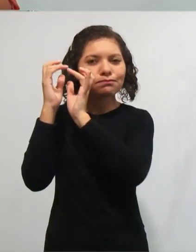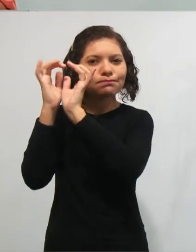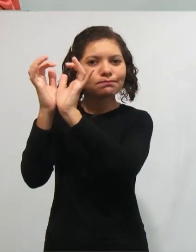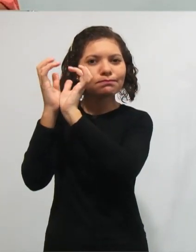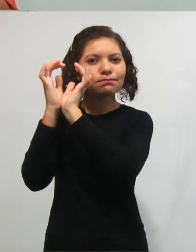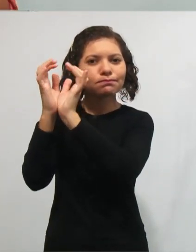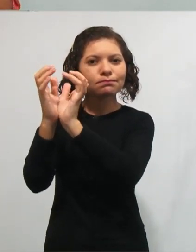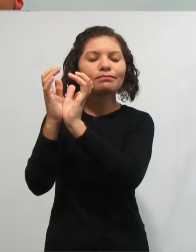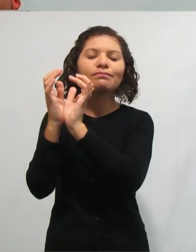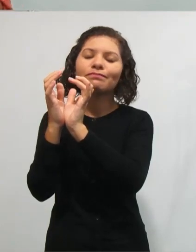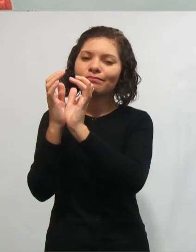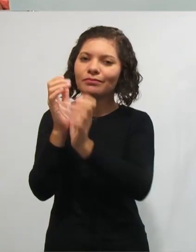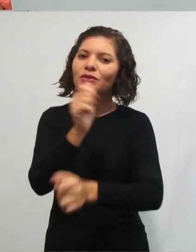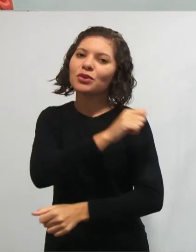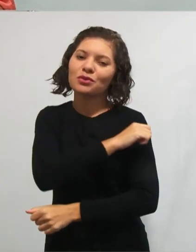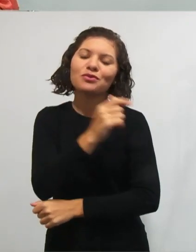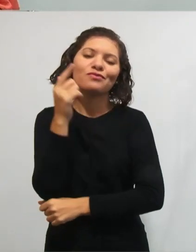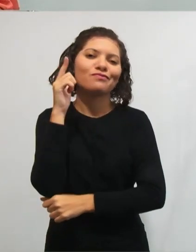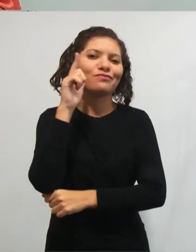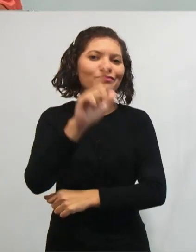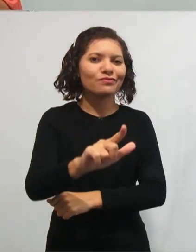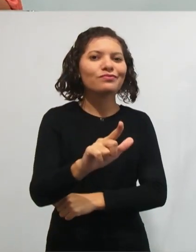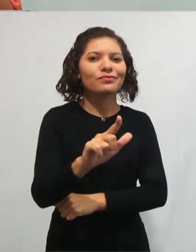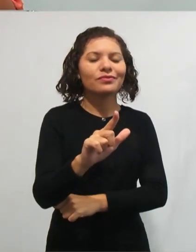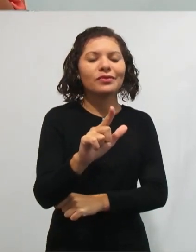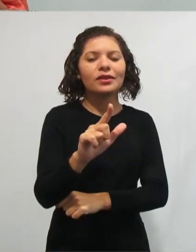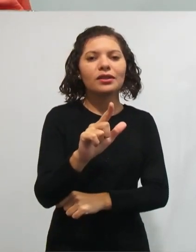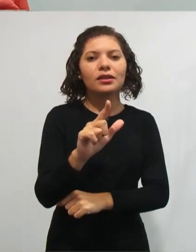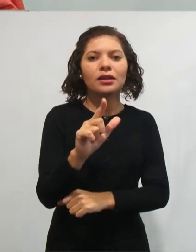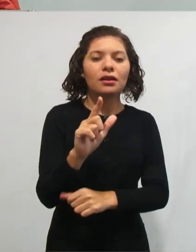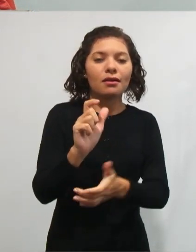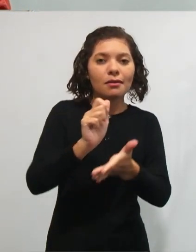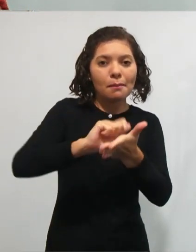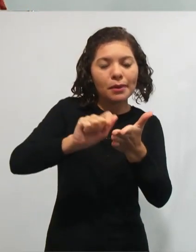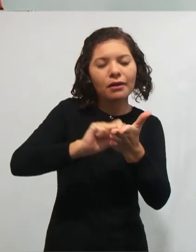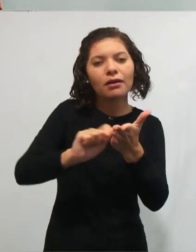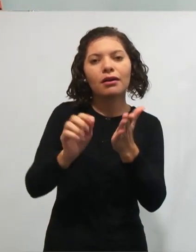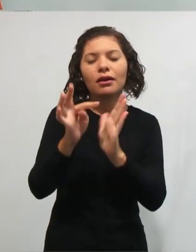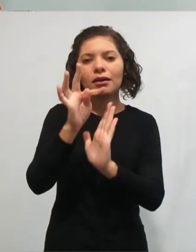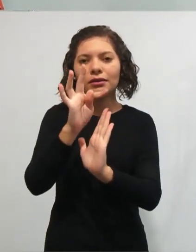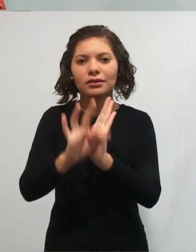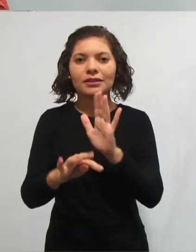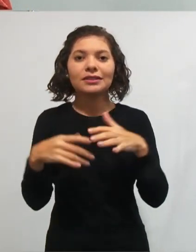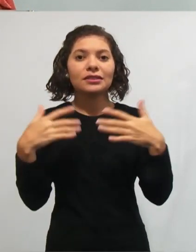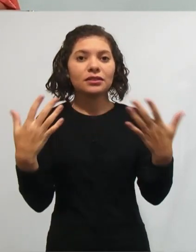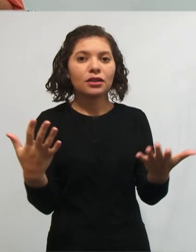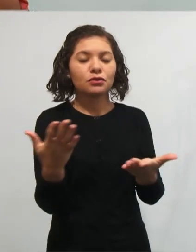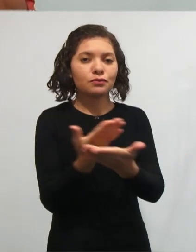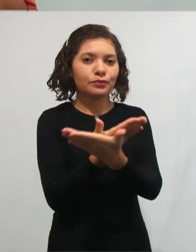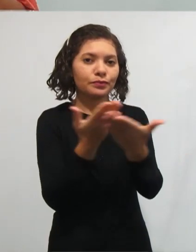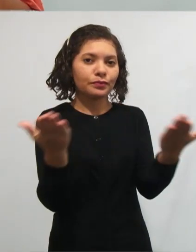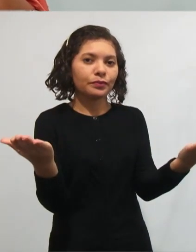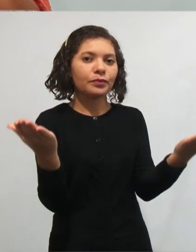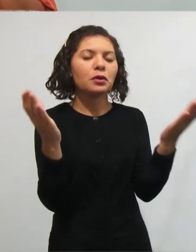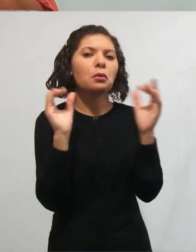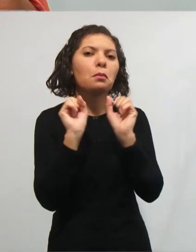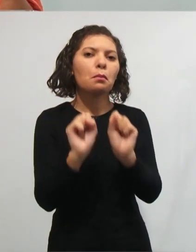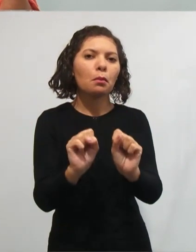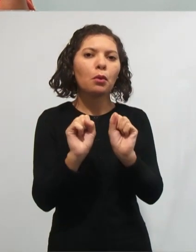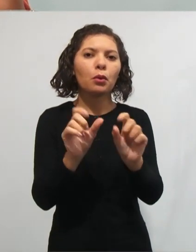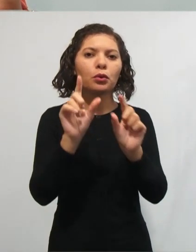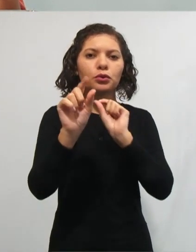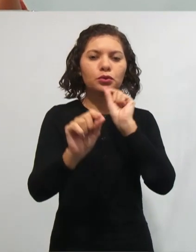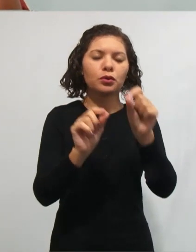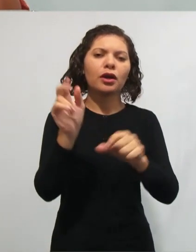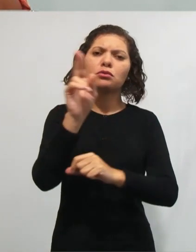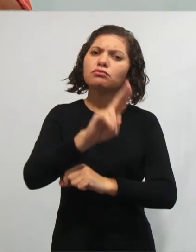verbalmente, oralmente, aquele texto. Então, são algumas atividades que você pode colocar na